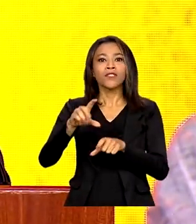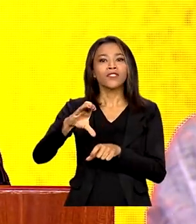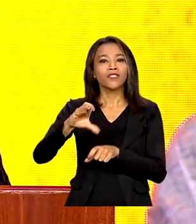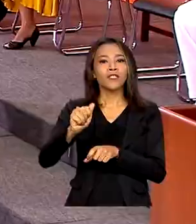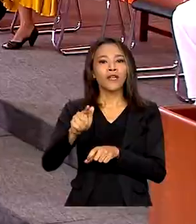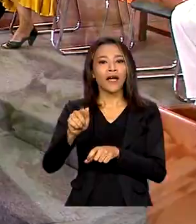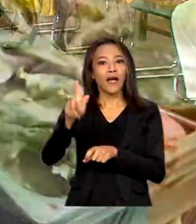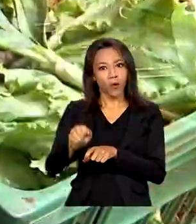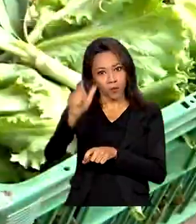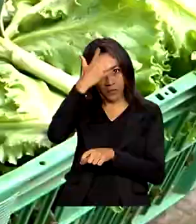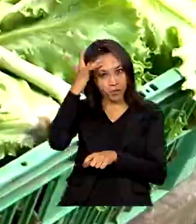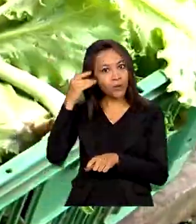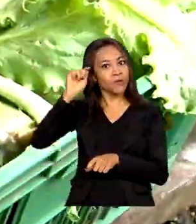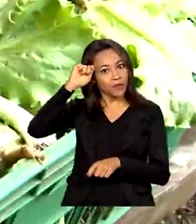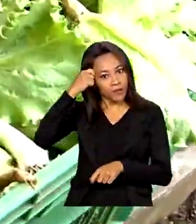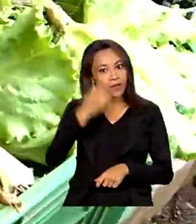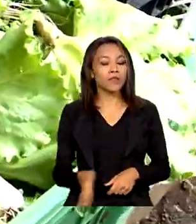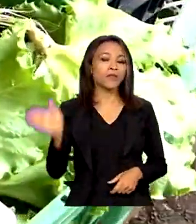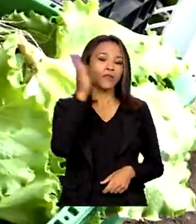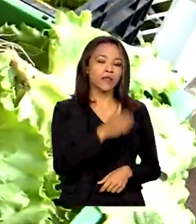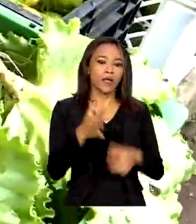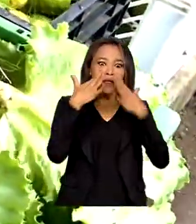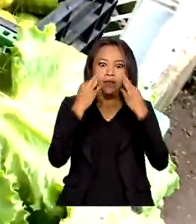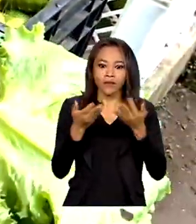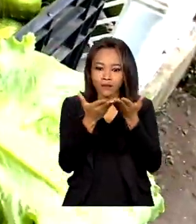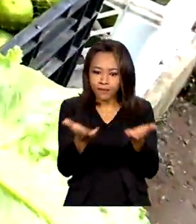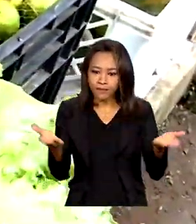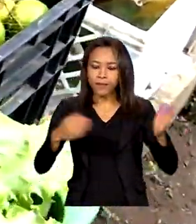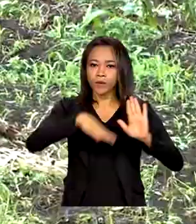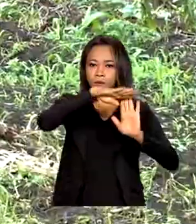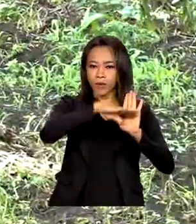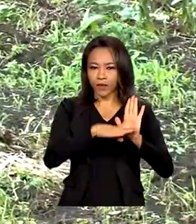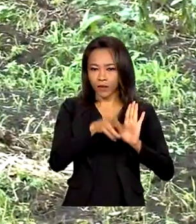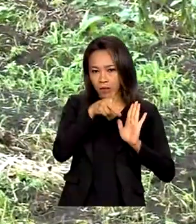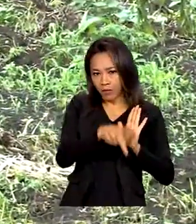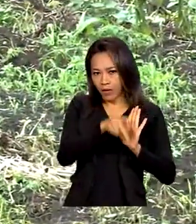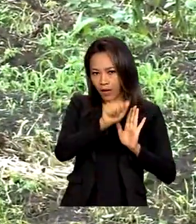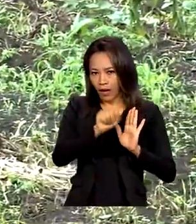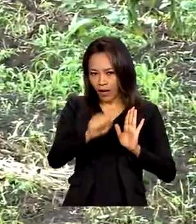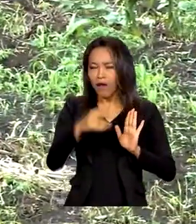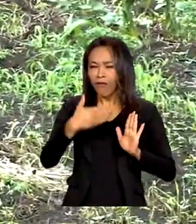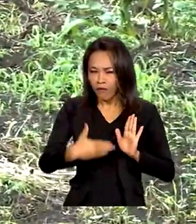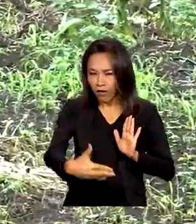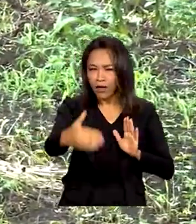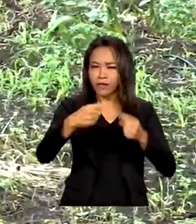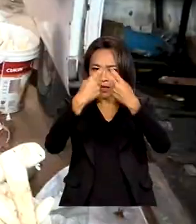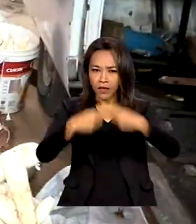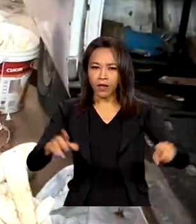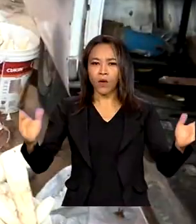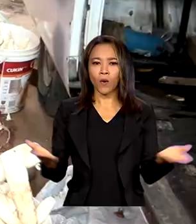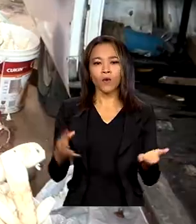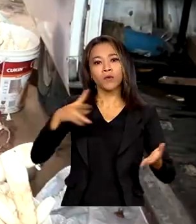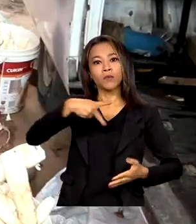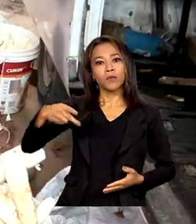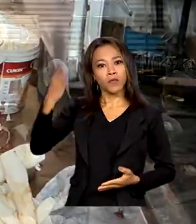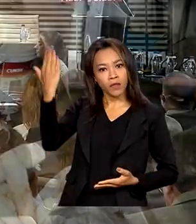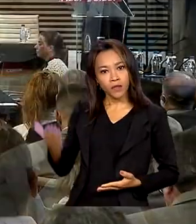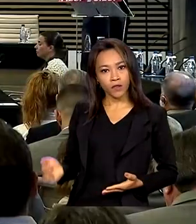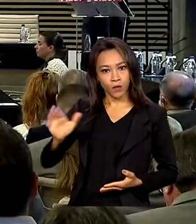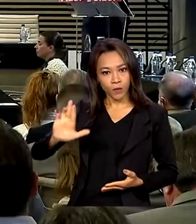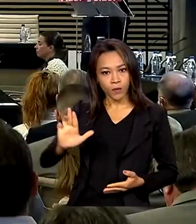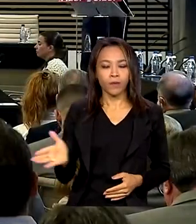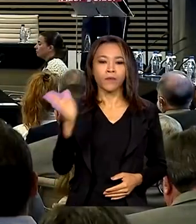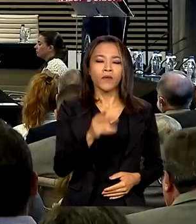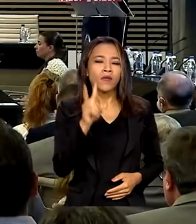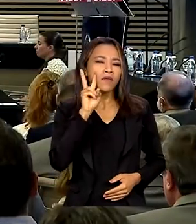pessoas negras. De olho na segurança alimentar, o programa de aquisição de alimentos será relançado hoje pelo presidente Lula. E